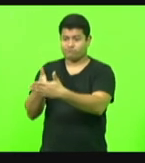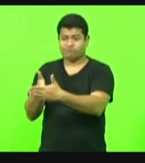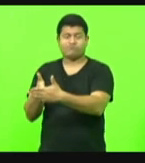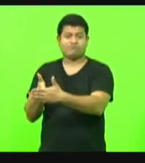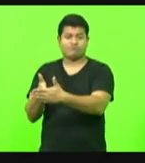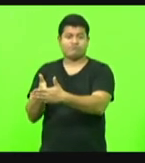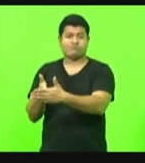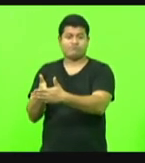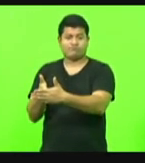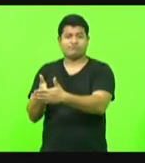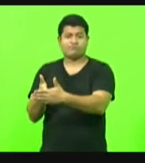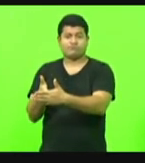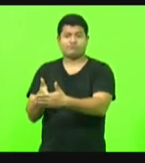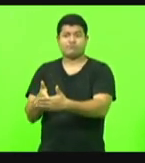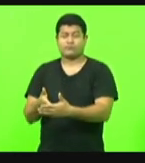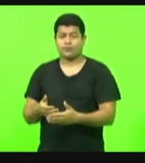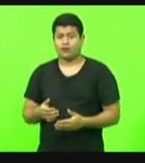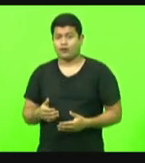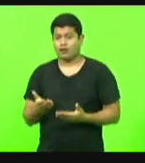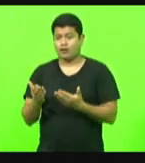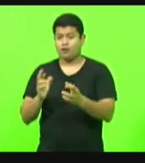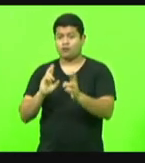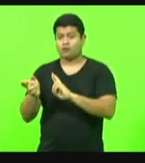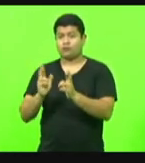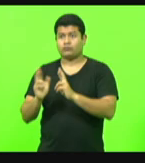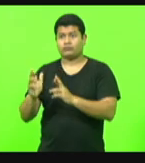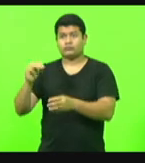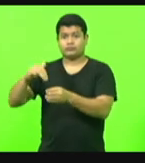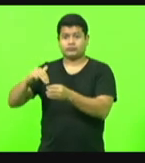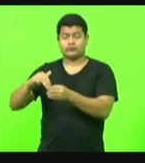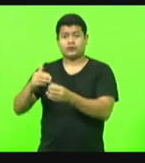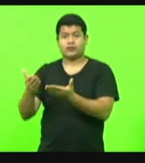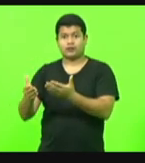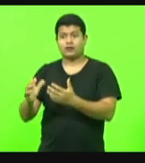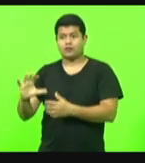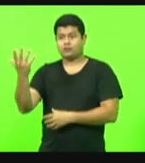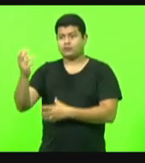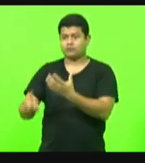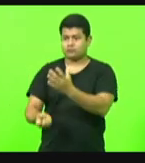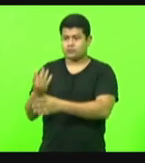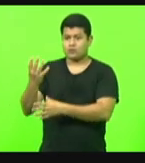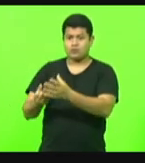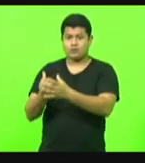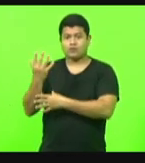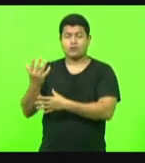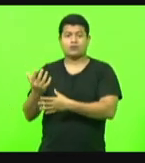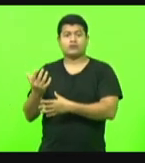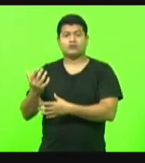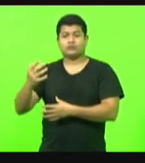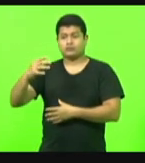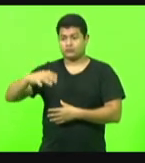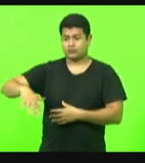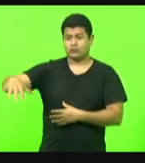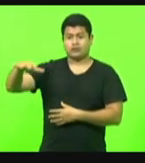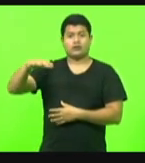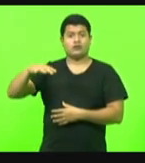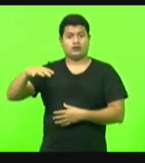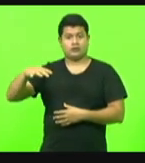rodovias municipais, onde passa toda a produção agrícola do município, além